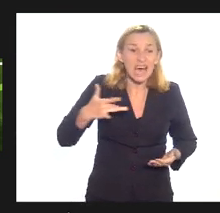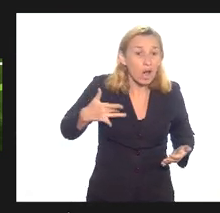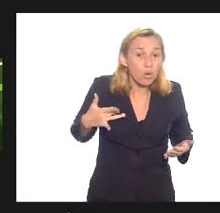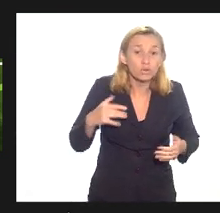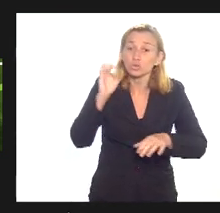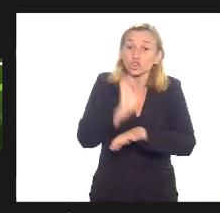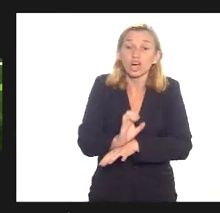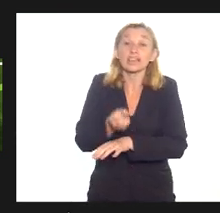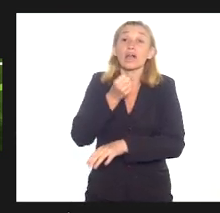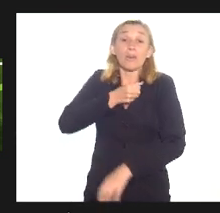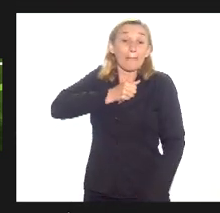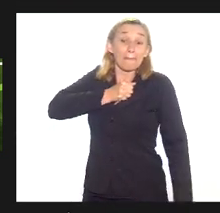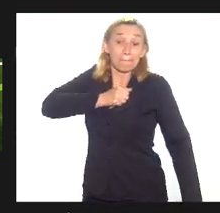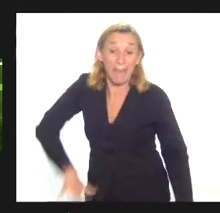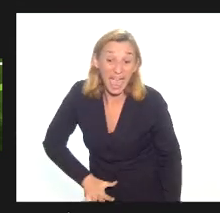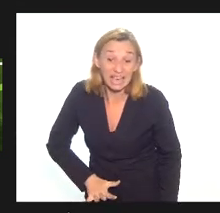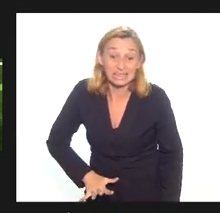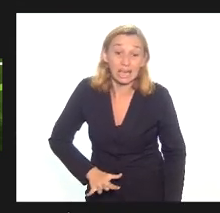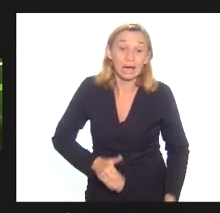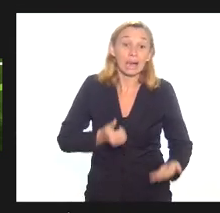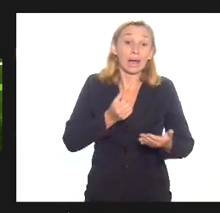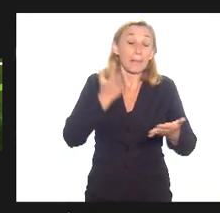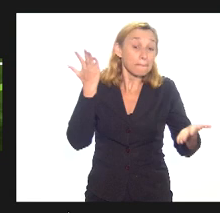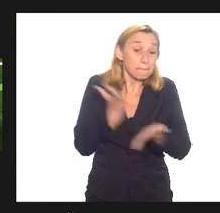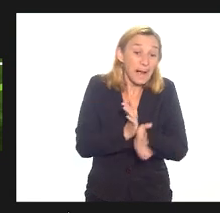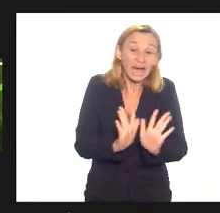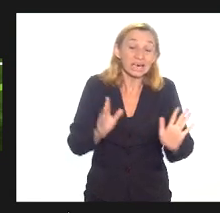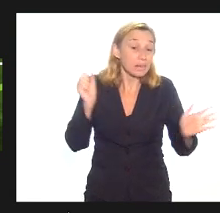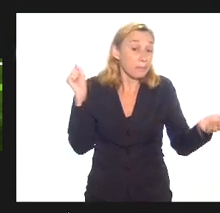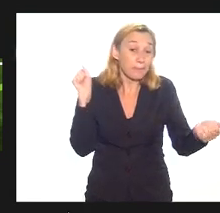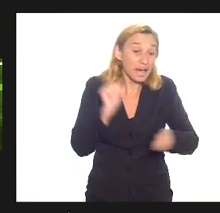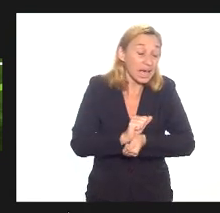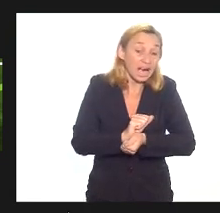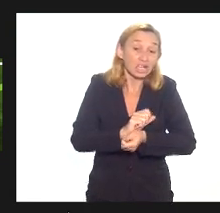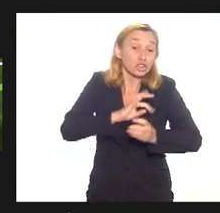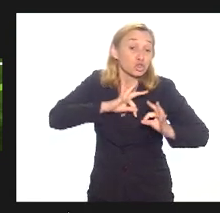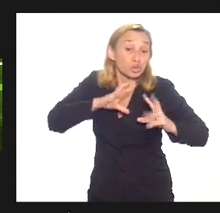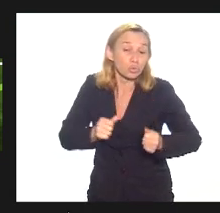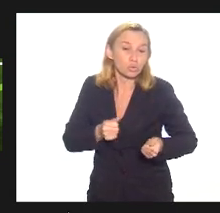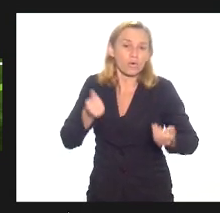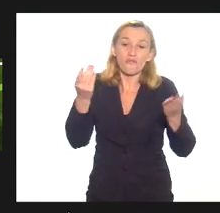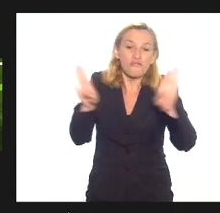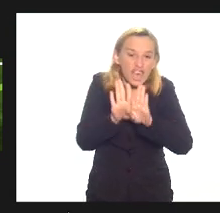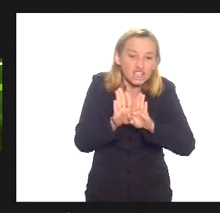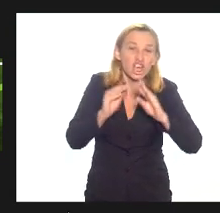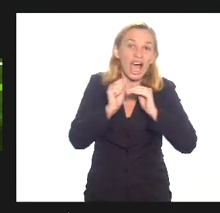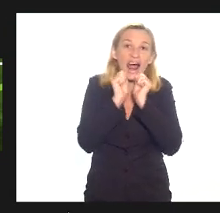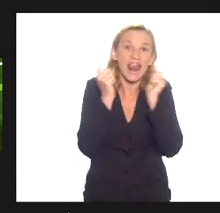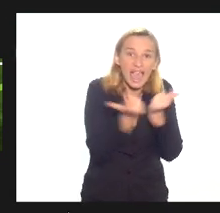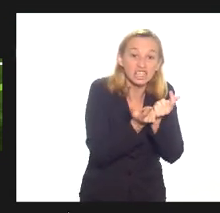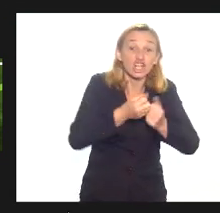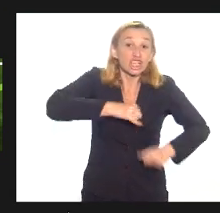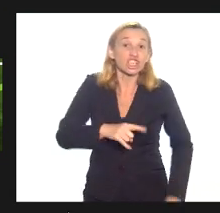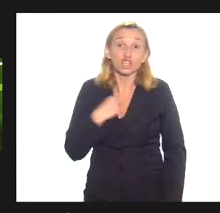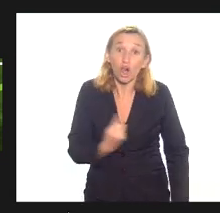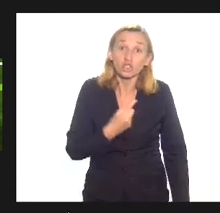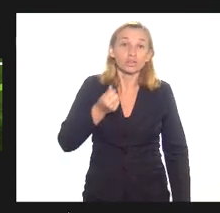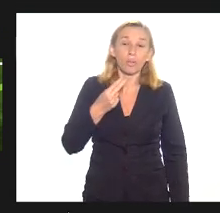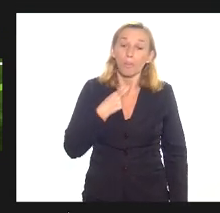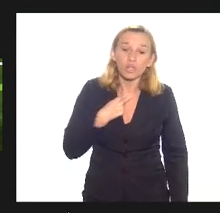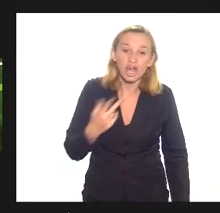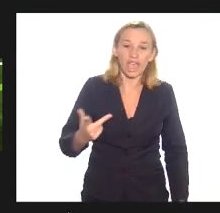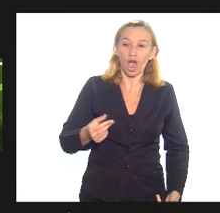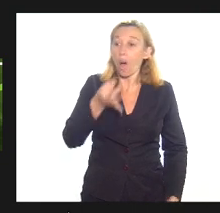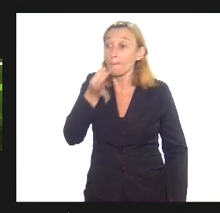continua uma porcaria para de pagar tudo e fecha as portas e principalmente fecha alerje que se a gente não puder dar